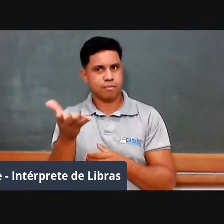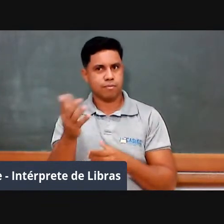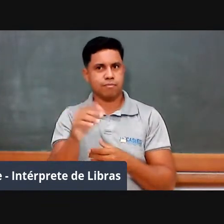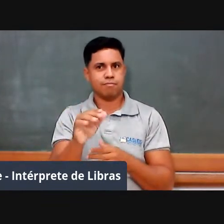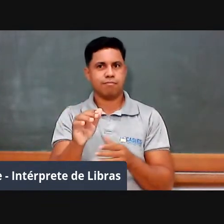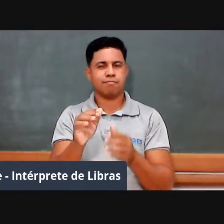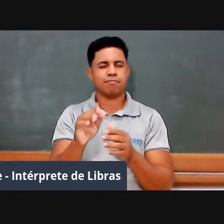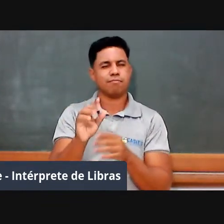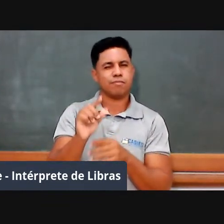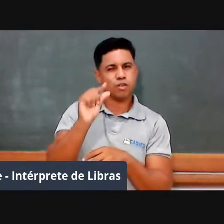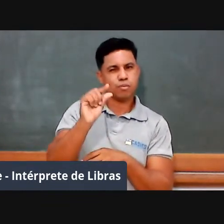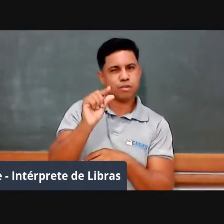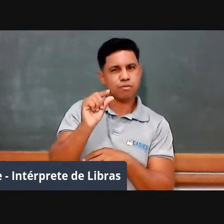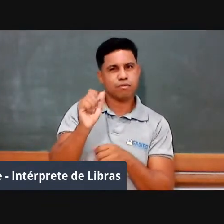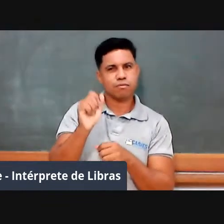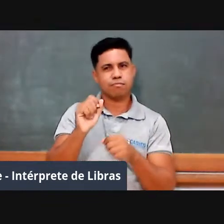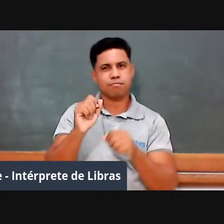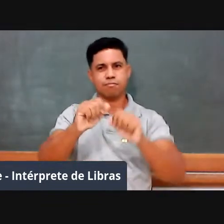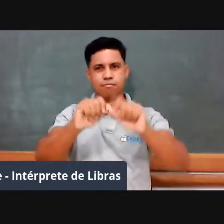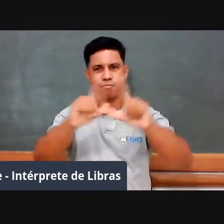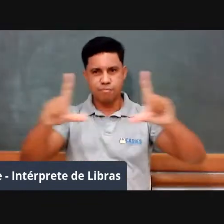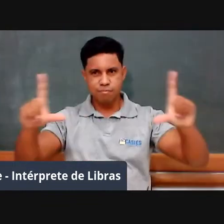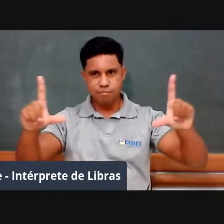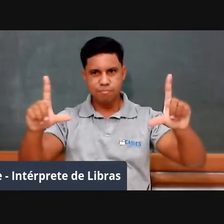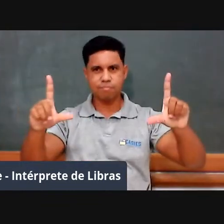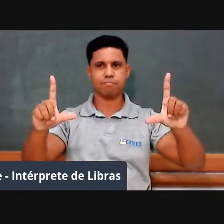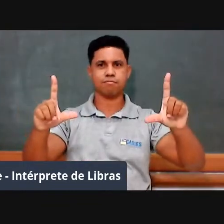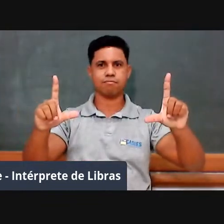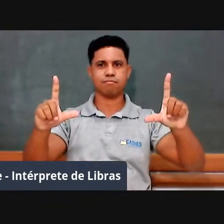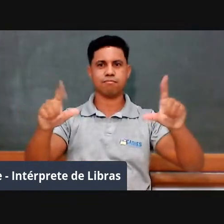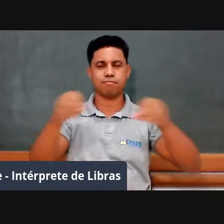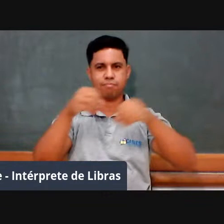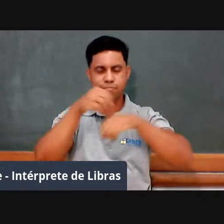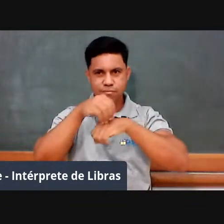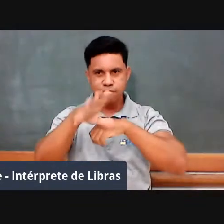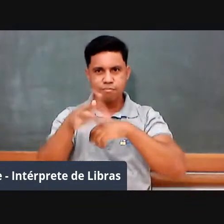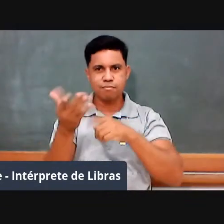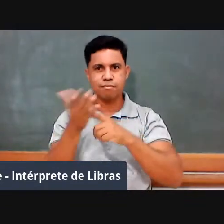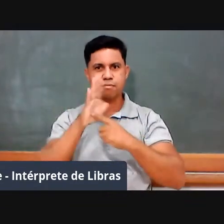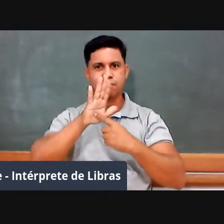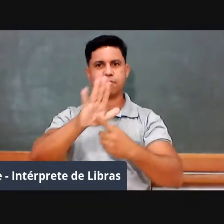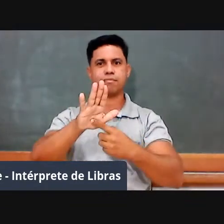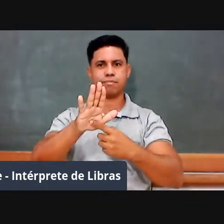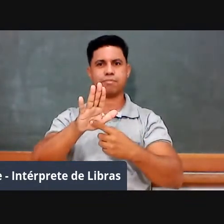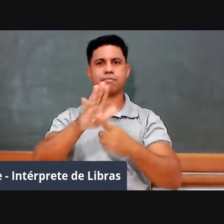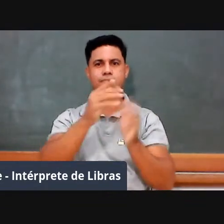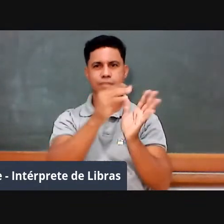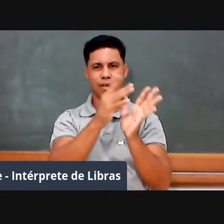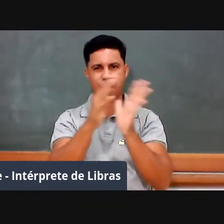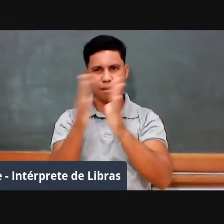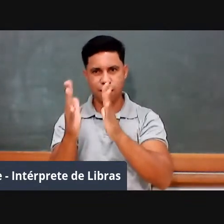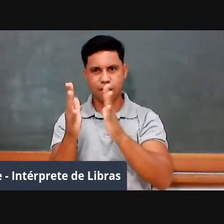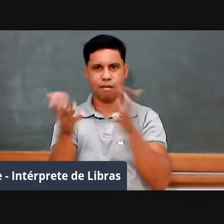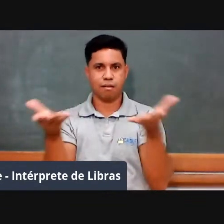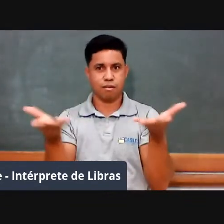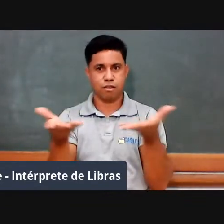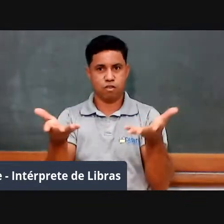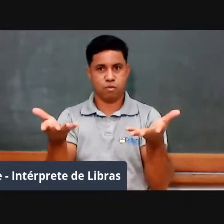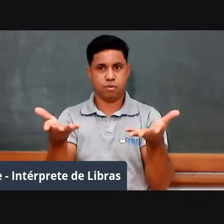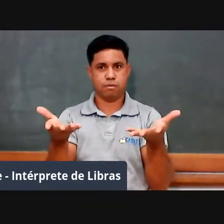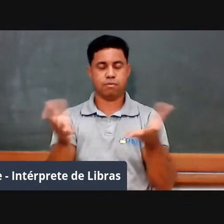minutinho, vou compartilhar com vocês uma apresentação, vou fazer isso agora.